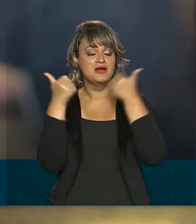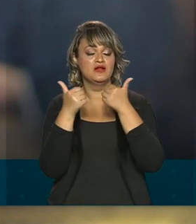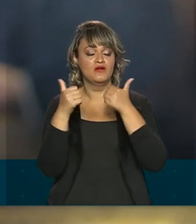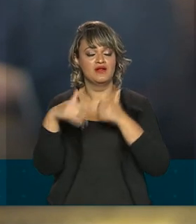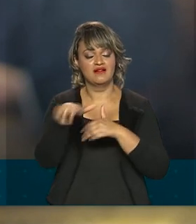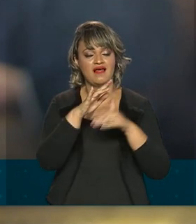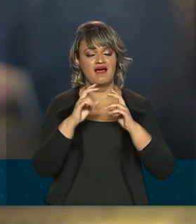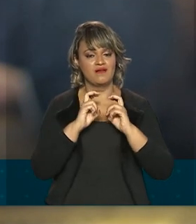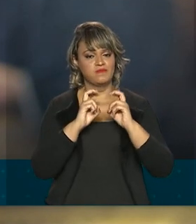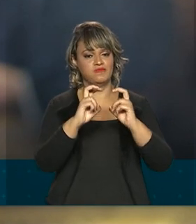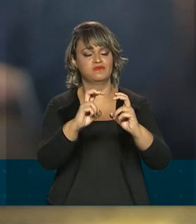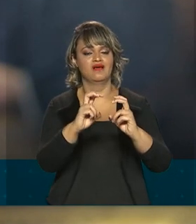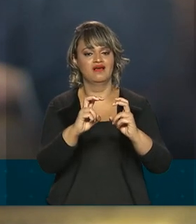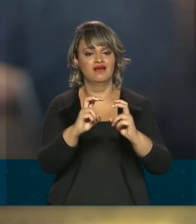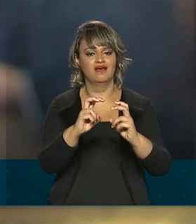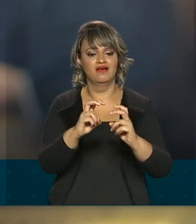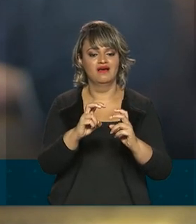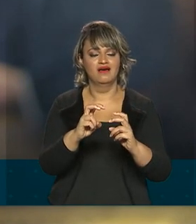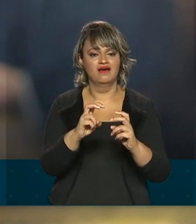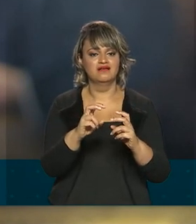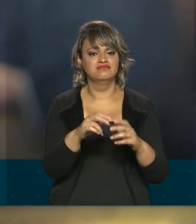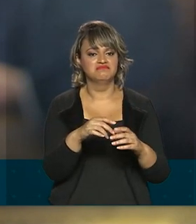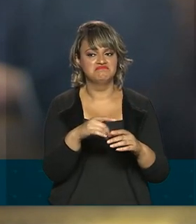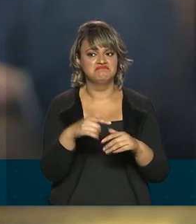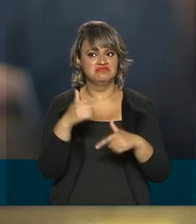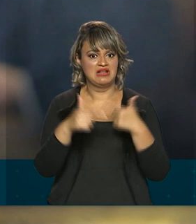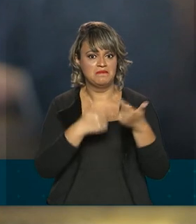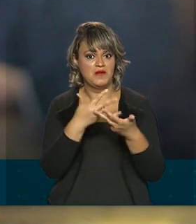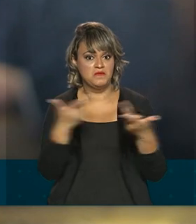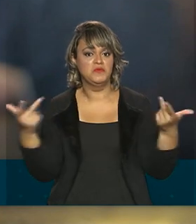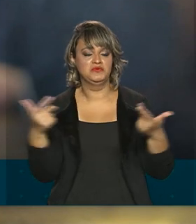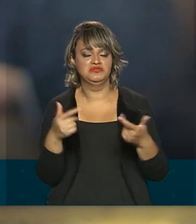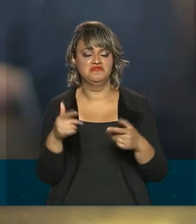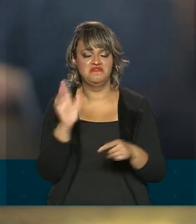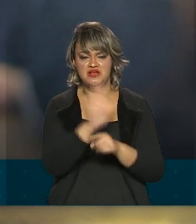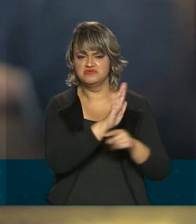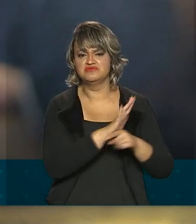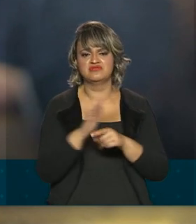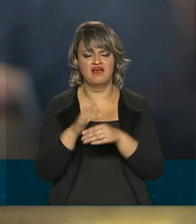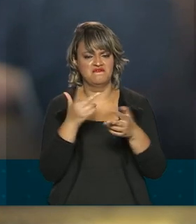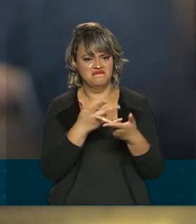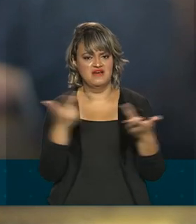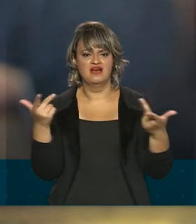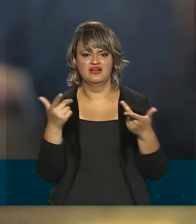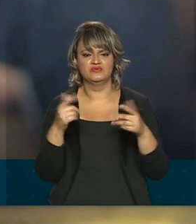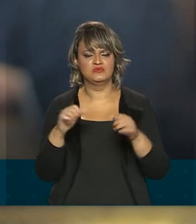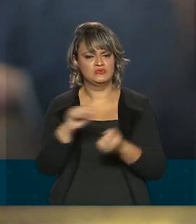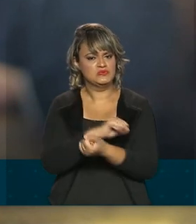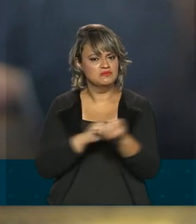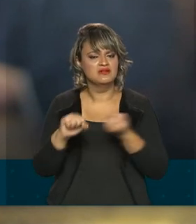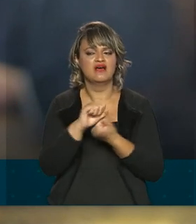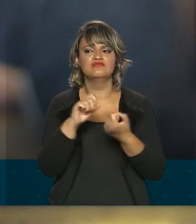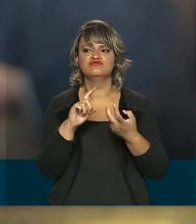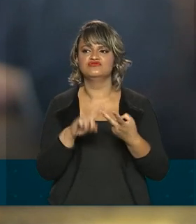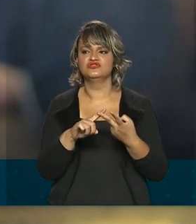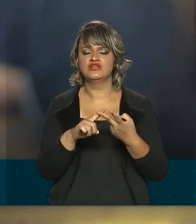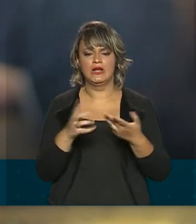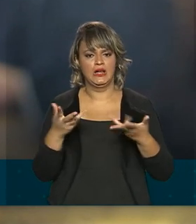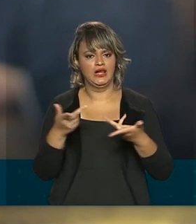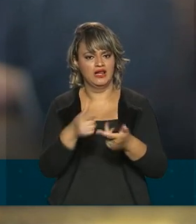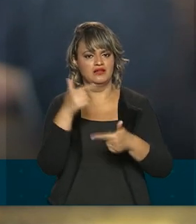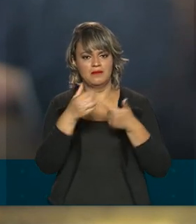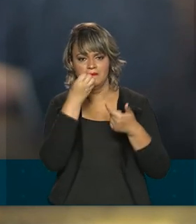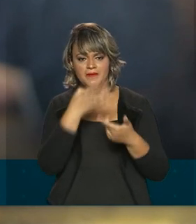transporte ferroviário, um aumento de oferta ferroviária e isso, sem dúvida, vai trazer um benefício em termos de sustentabilidade, eficiência